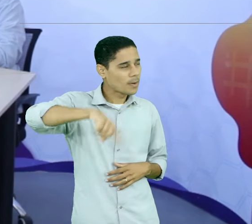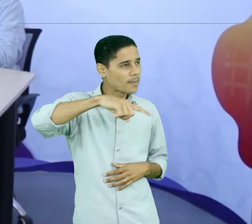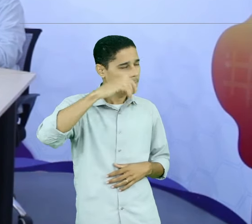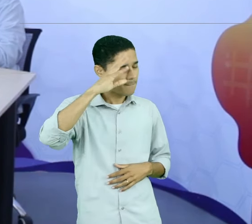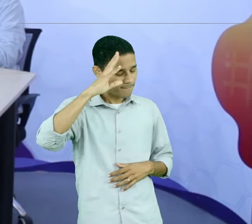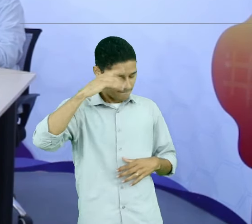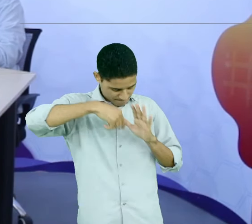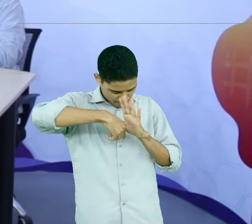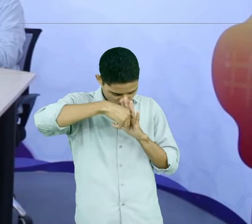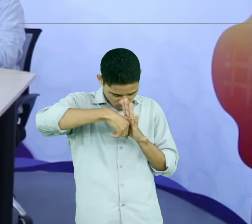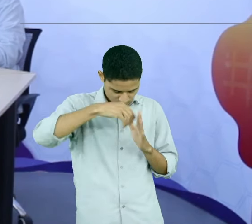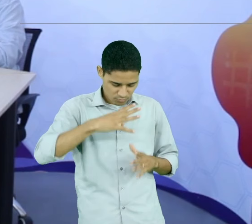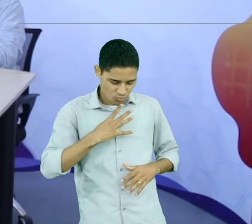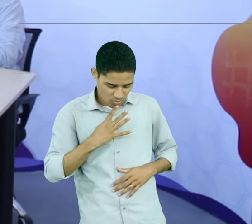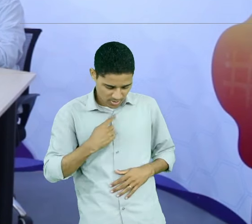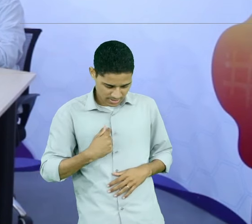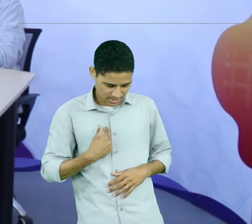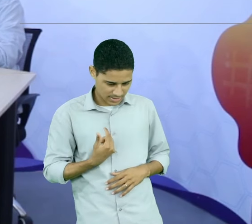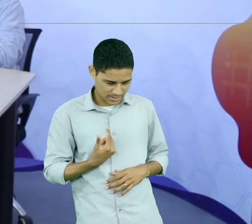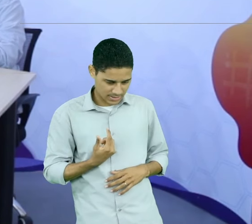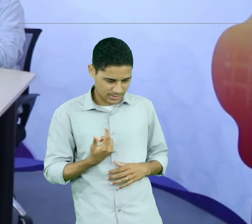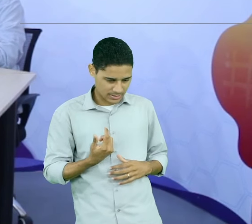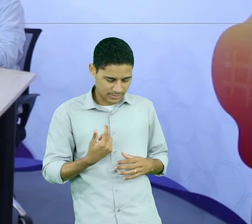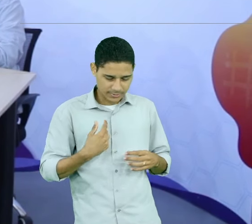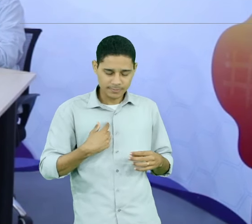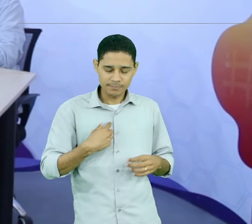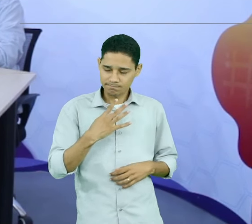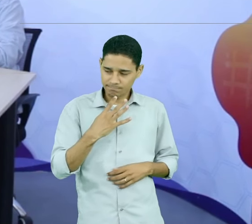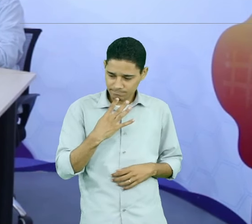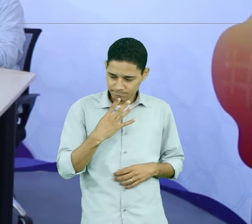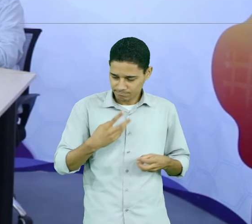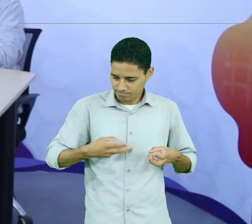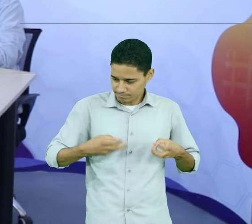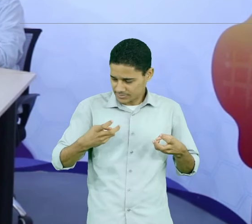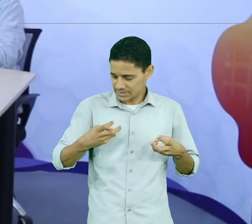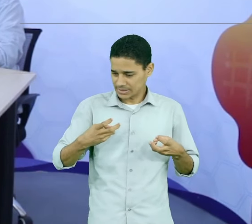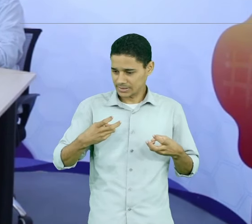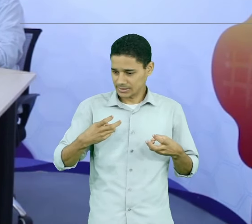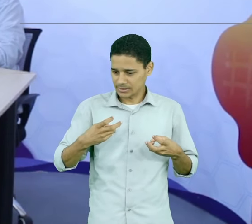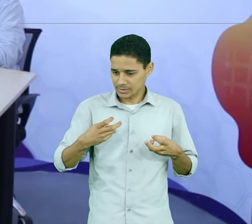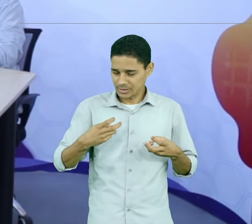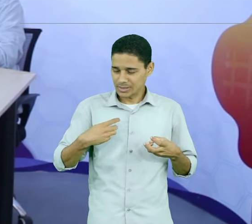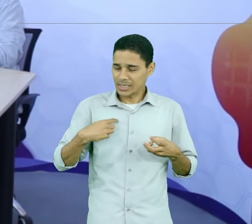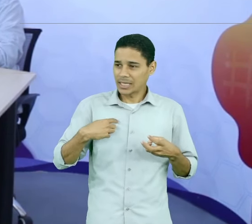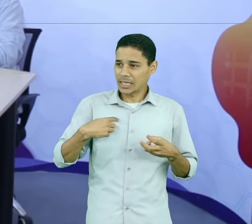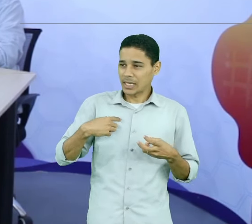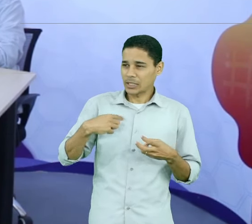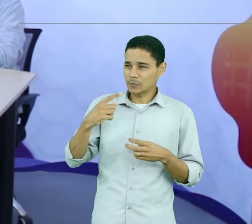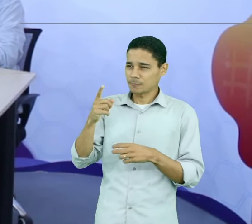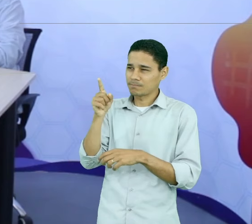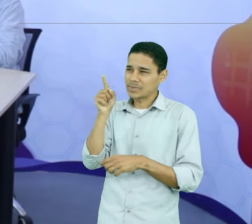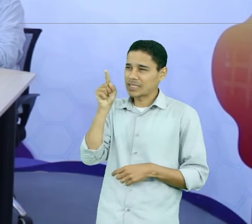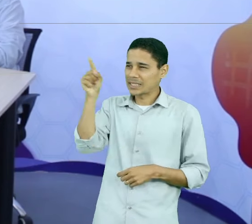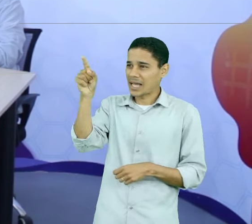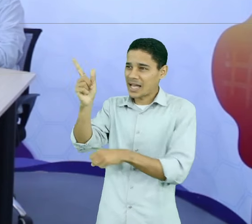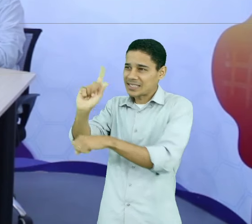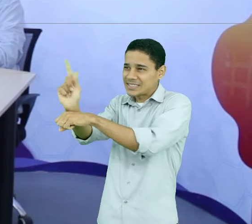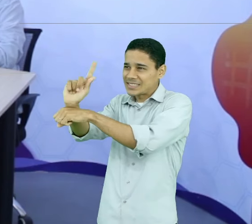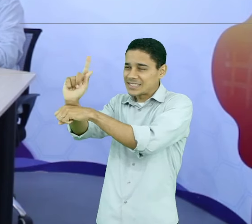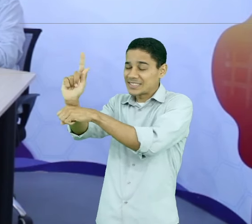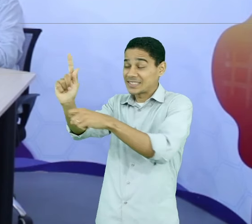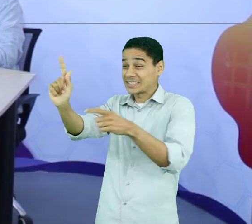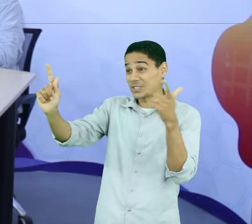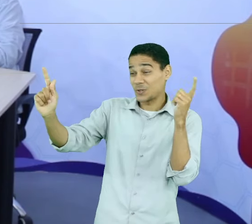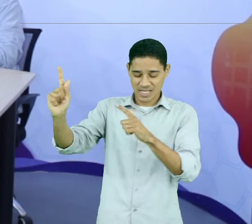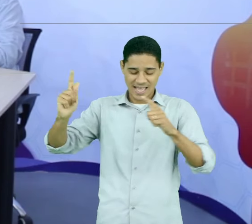e a gente perceba que não necessariamente a minha felicidade, o